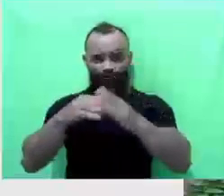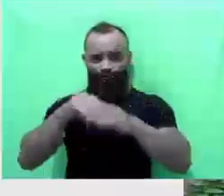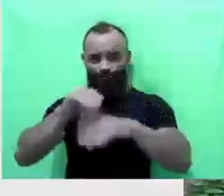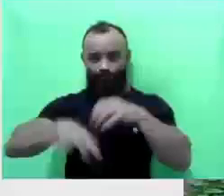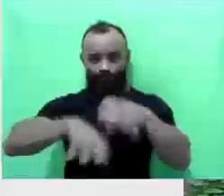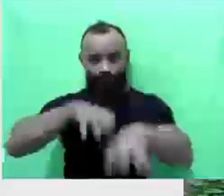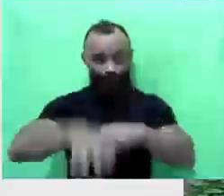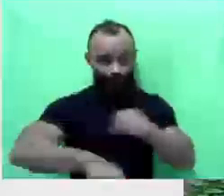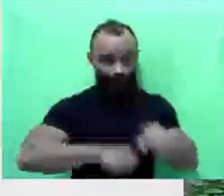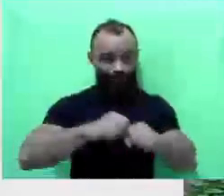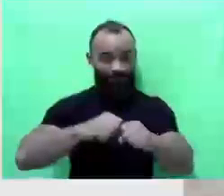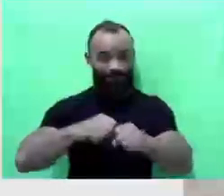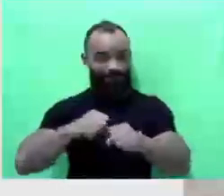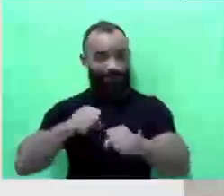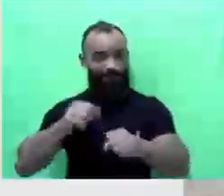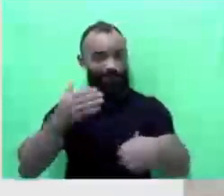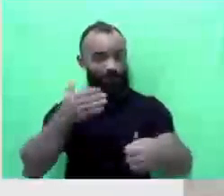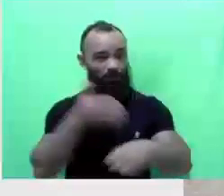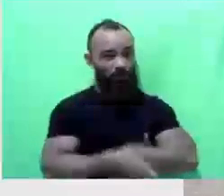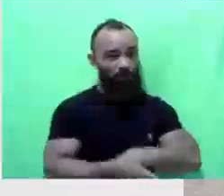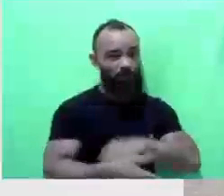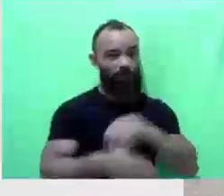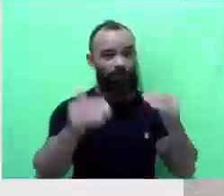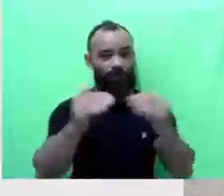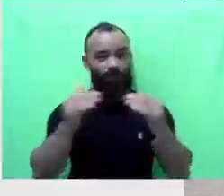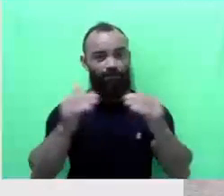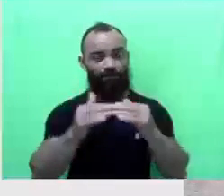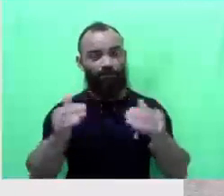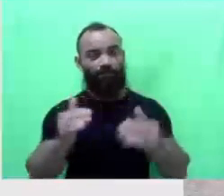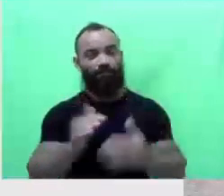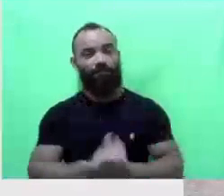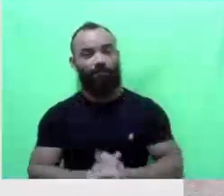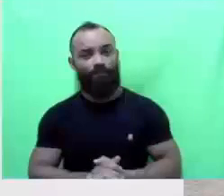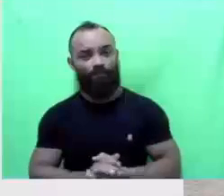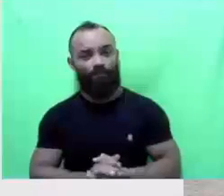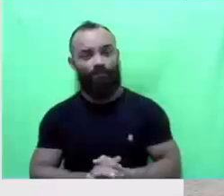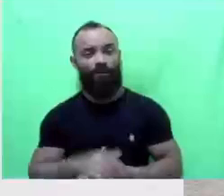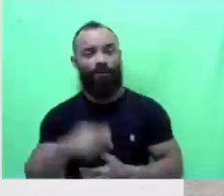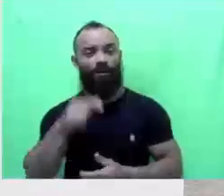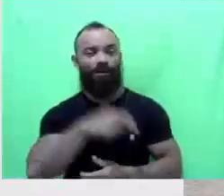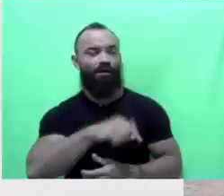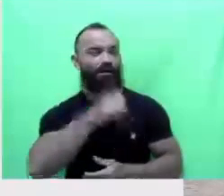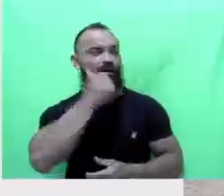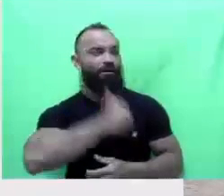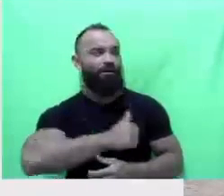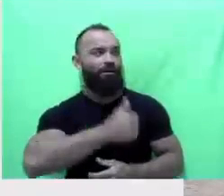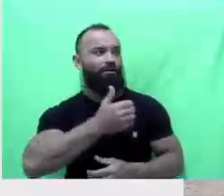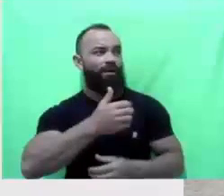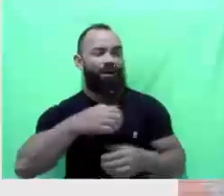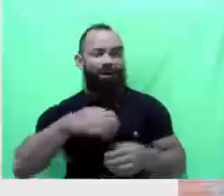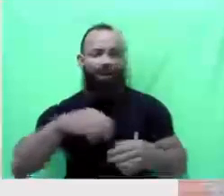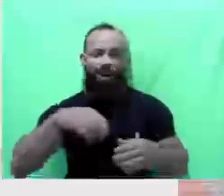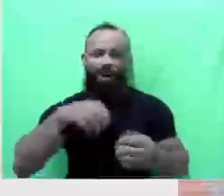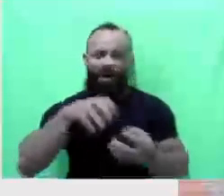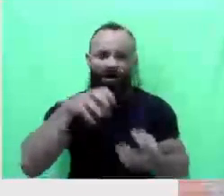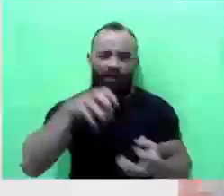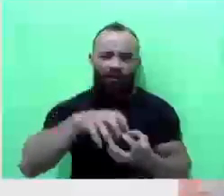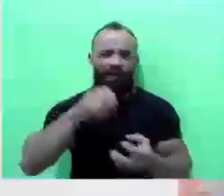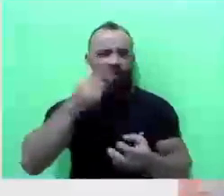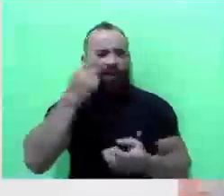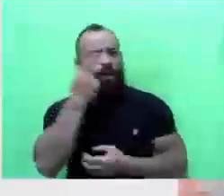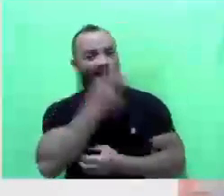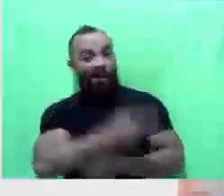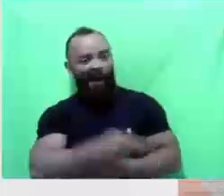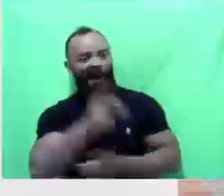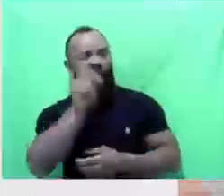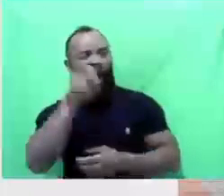depredando, entrou na casa ali de uma senhora, que eu fiz a visita hoje pela manhã e a gente viu realmente a